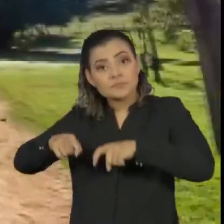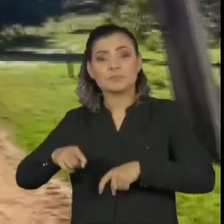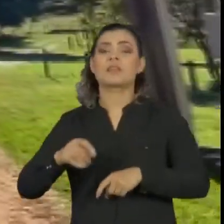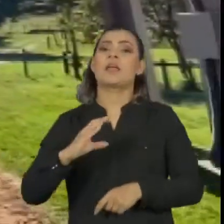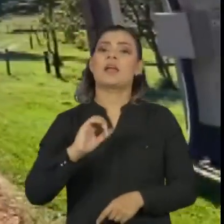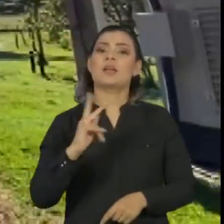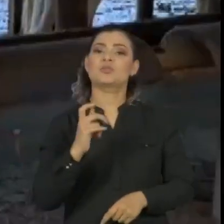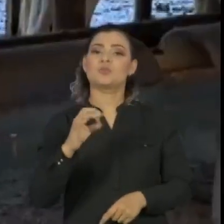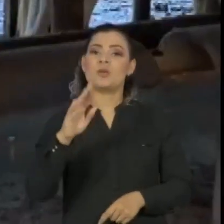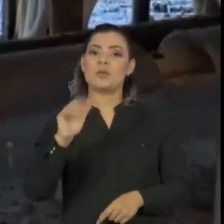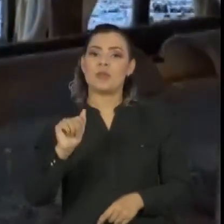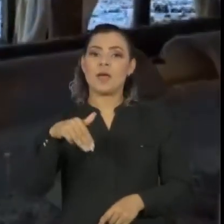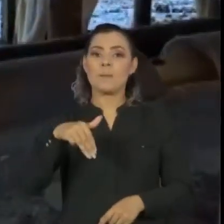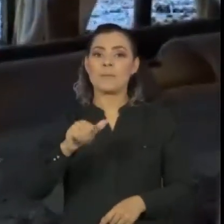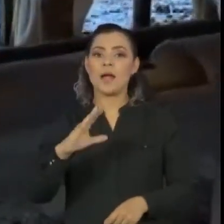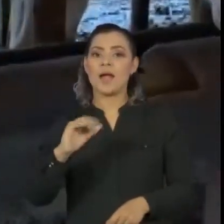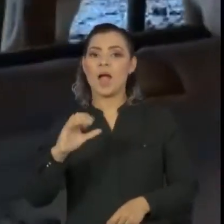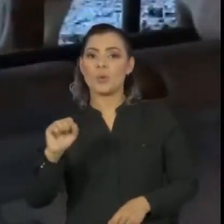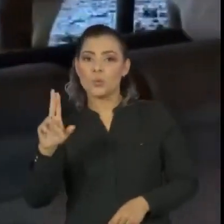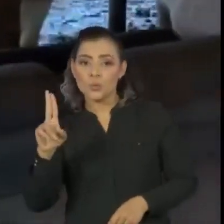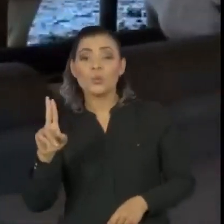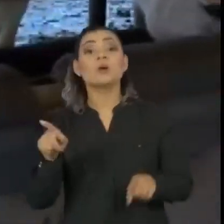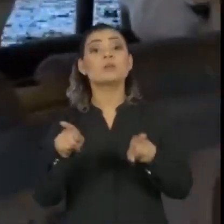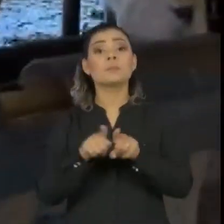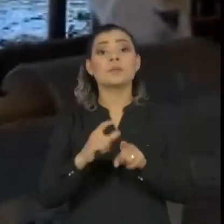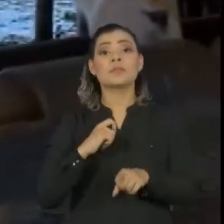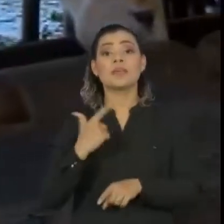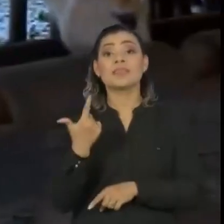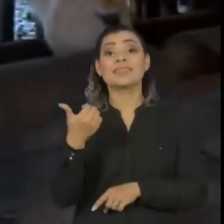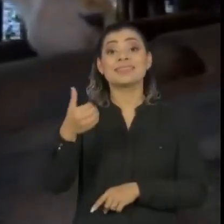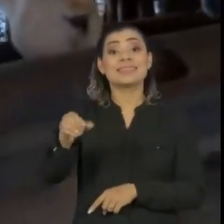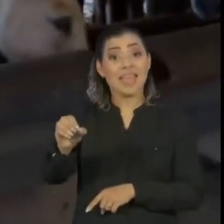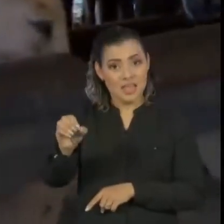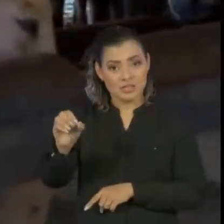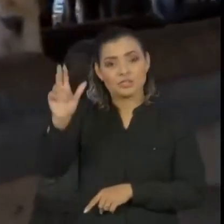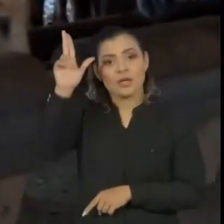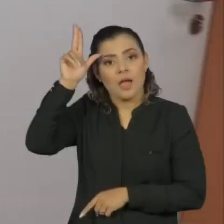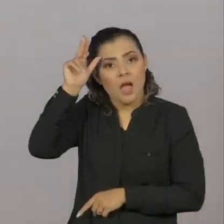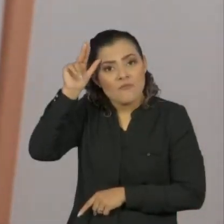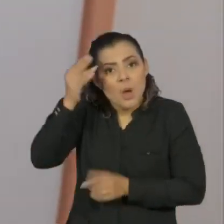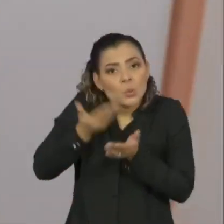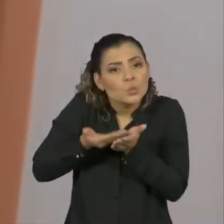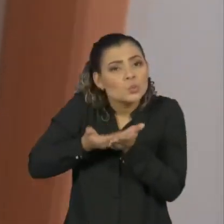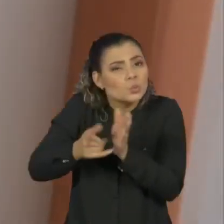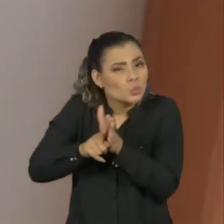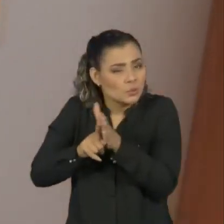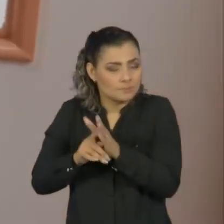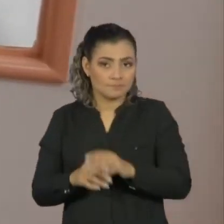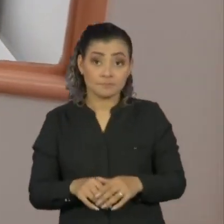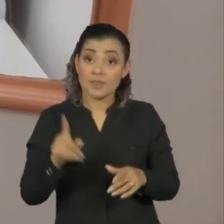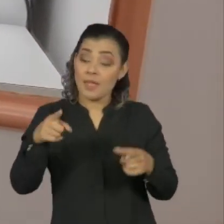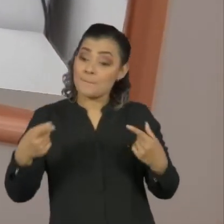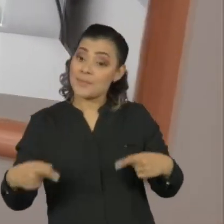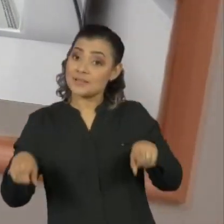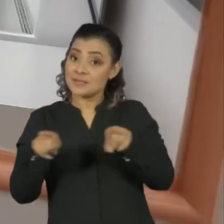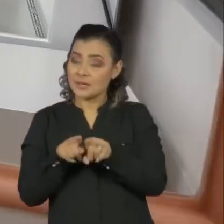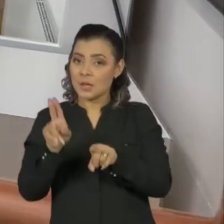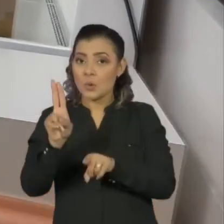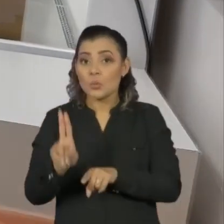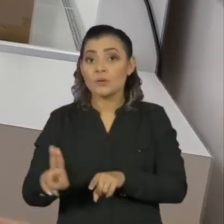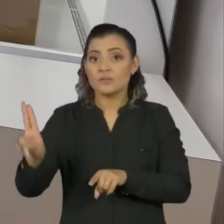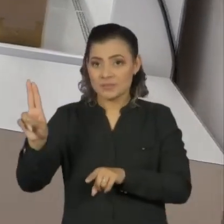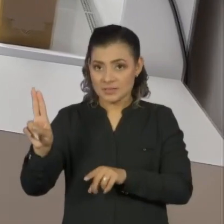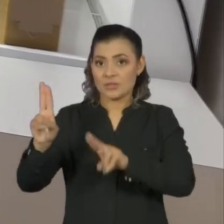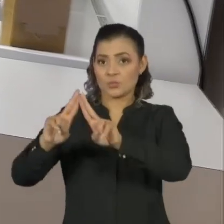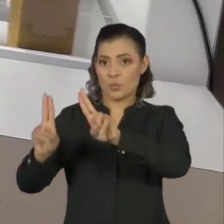Macacô, Rio de Janeiro, que vivem 10 cavalos que participam da produção do soro. A pesquisa é uma parceria entre a Universidade